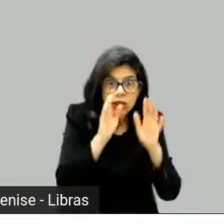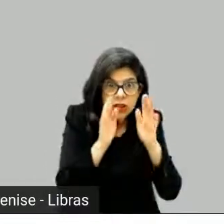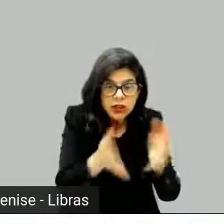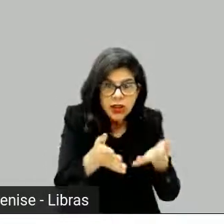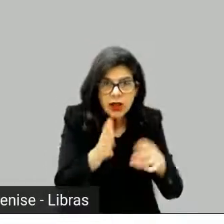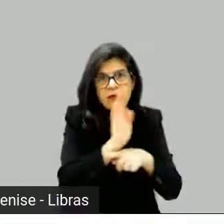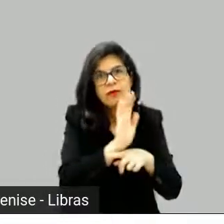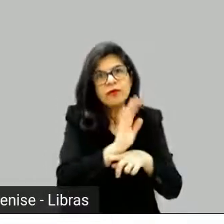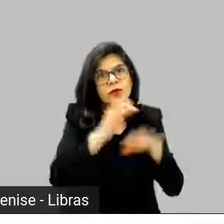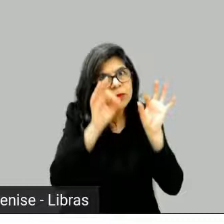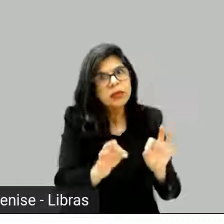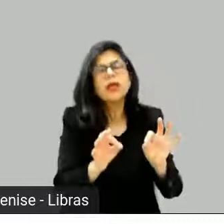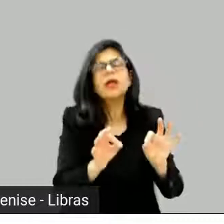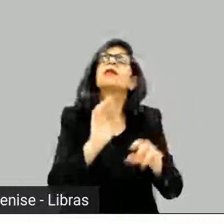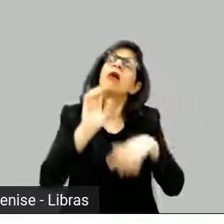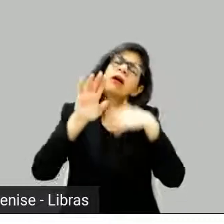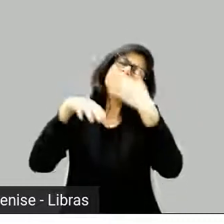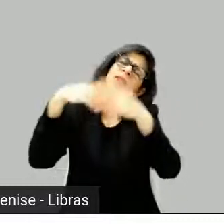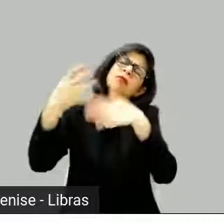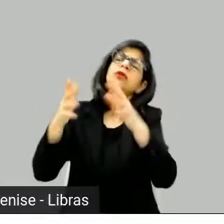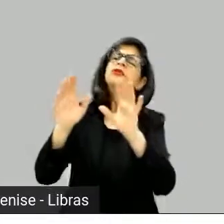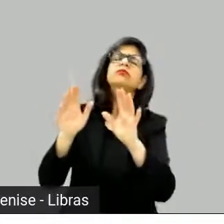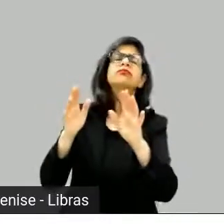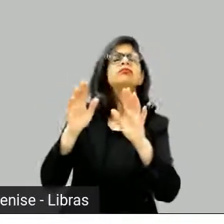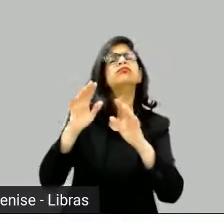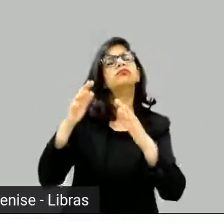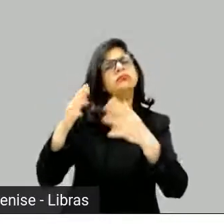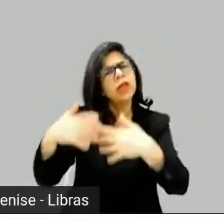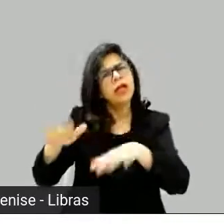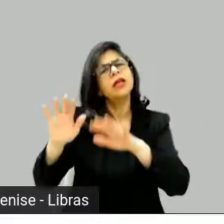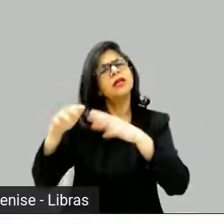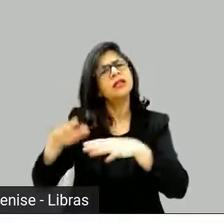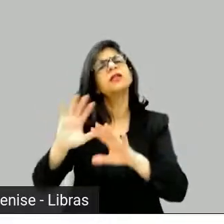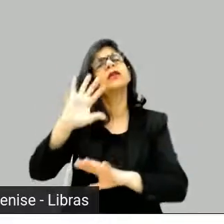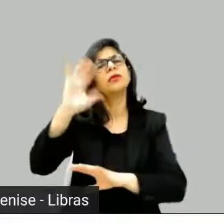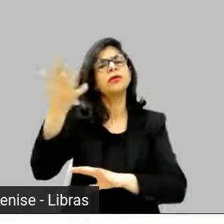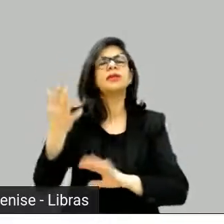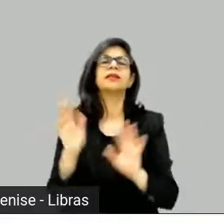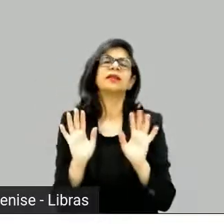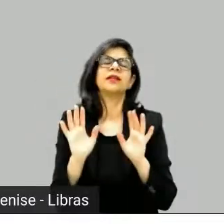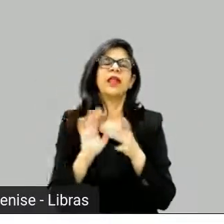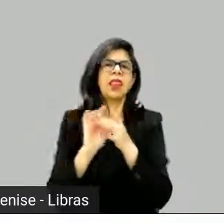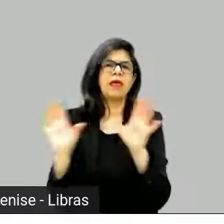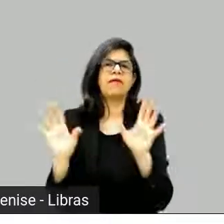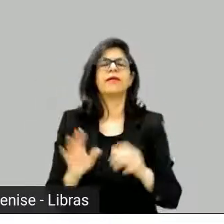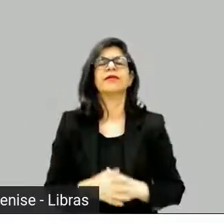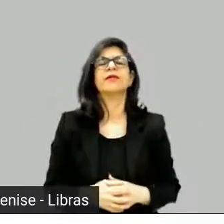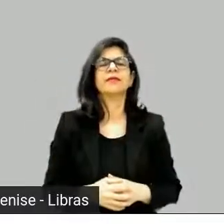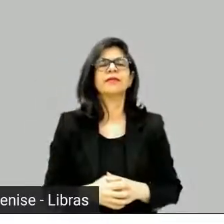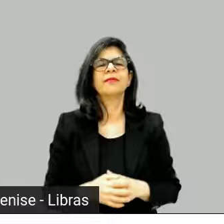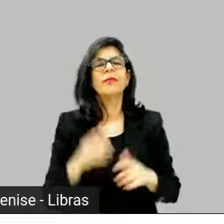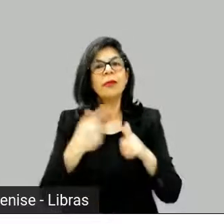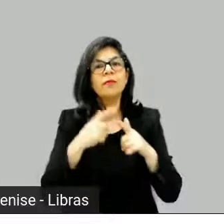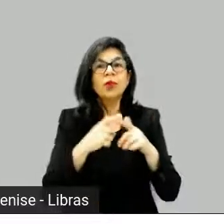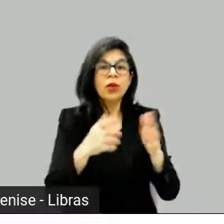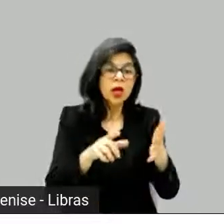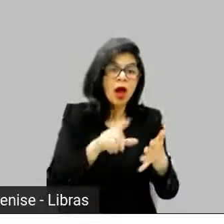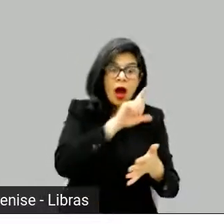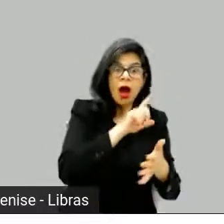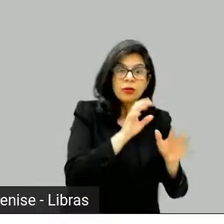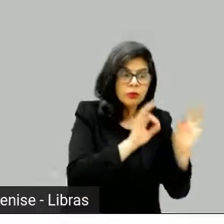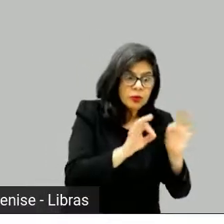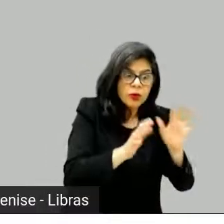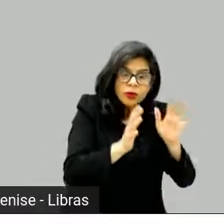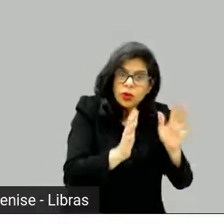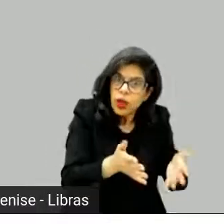resultado, porque se o processo não der certo, o resultado também não vai dar. Com certeza. Então, é... Não, assim, frio na